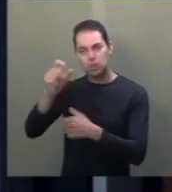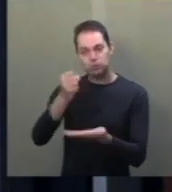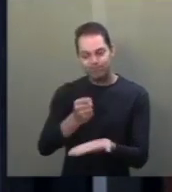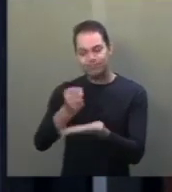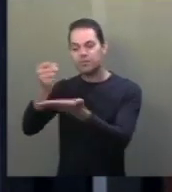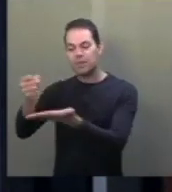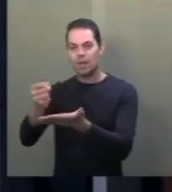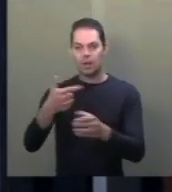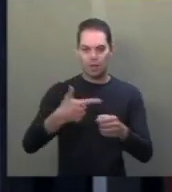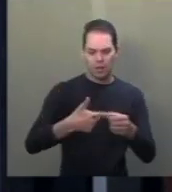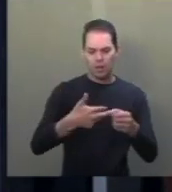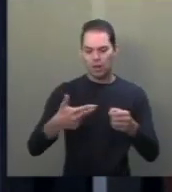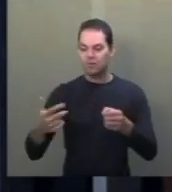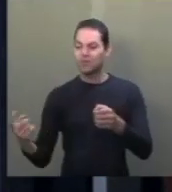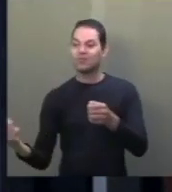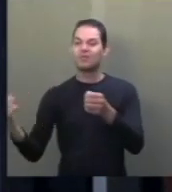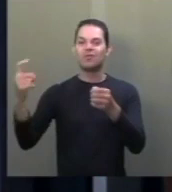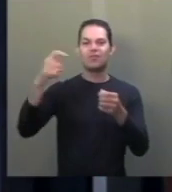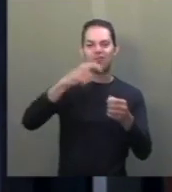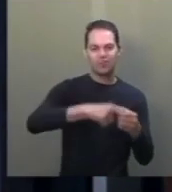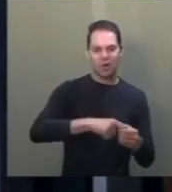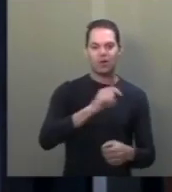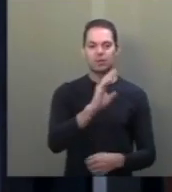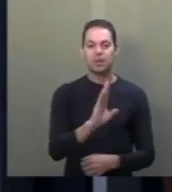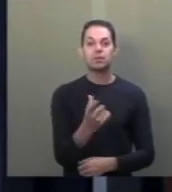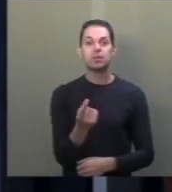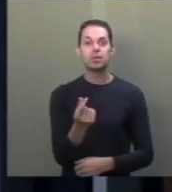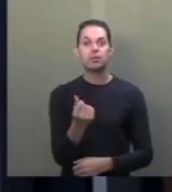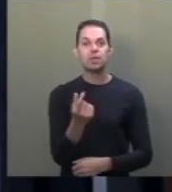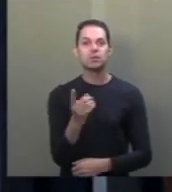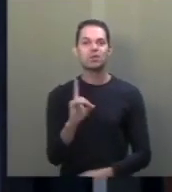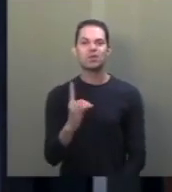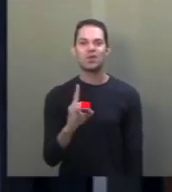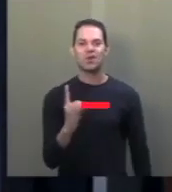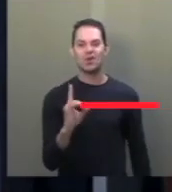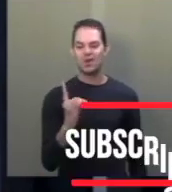combustível volta, e o preço é dólar.